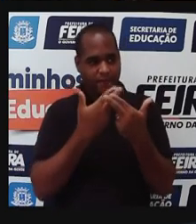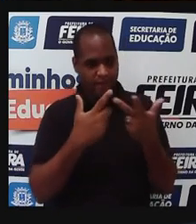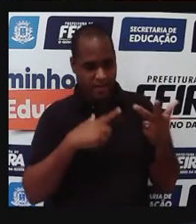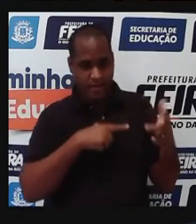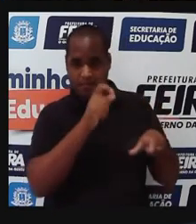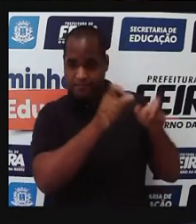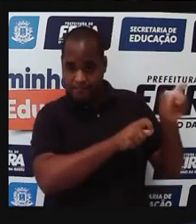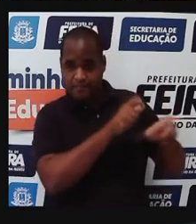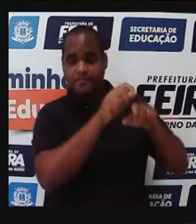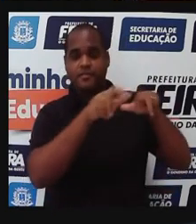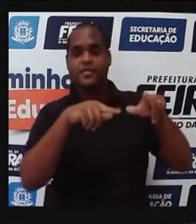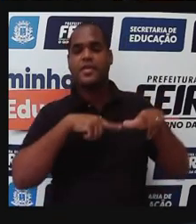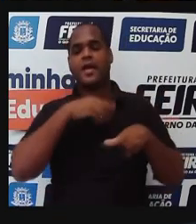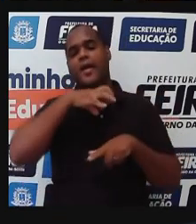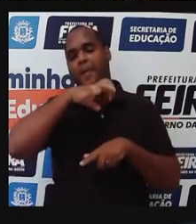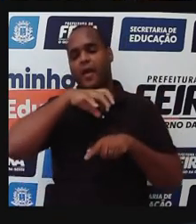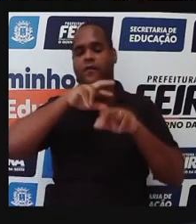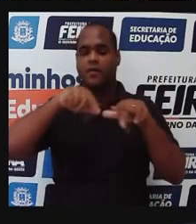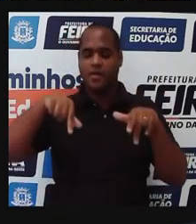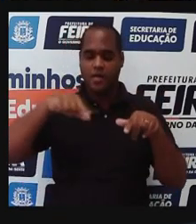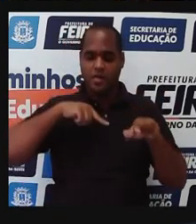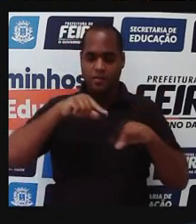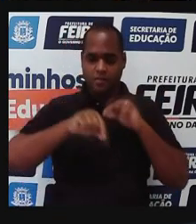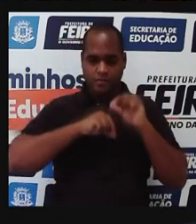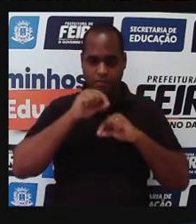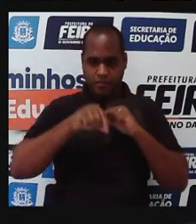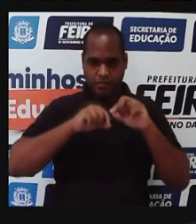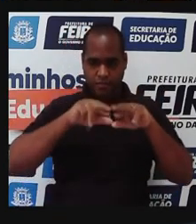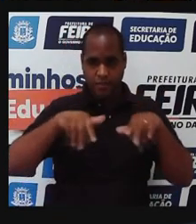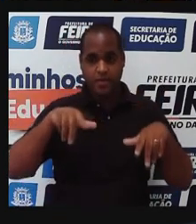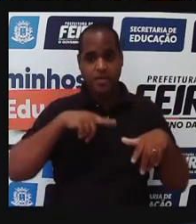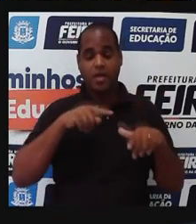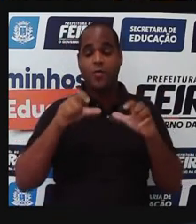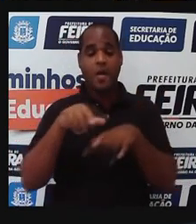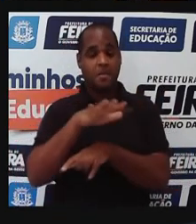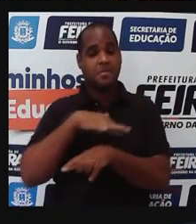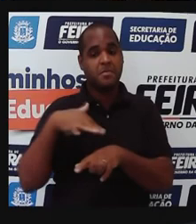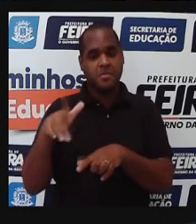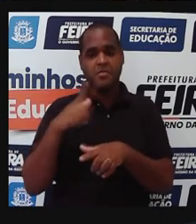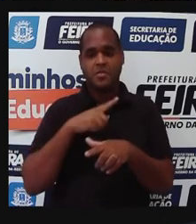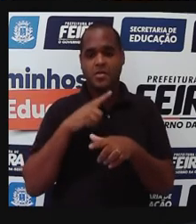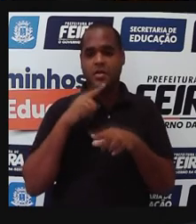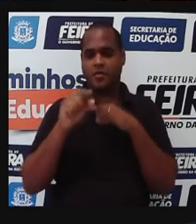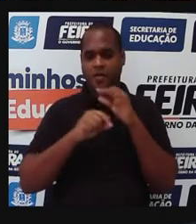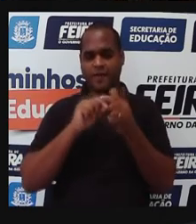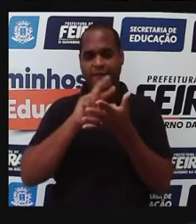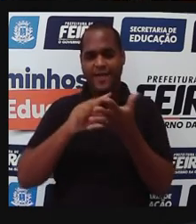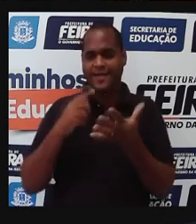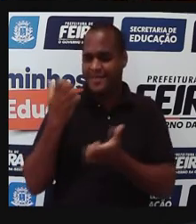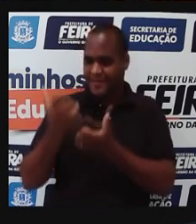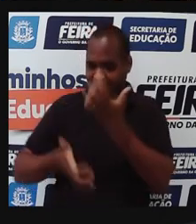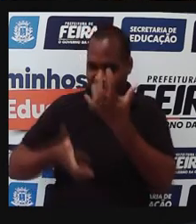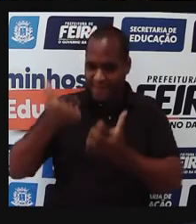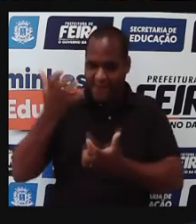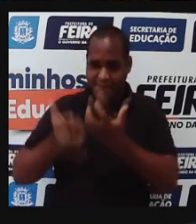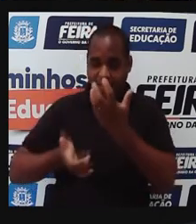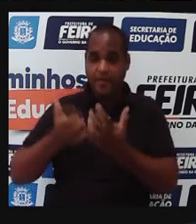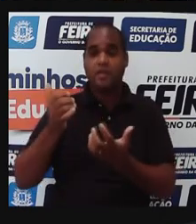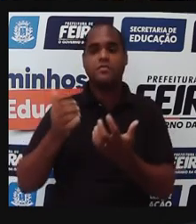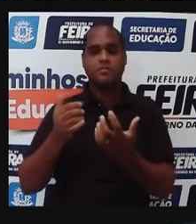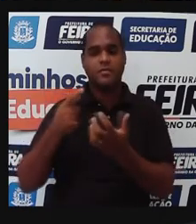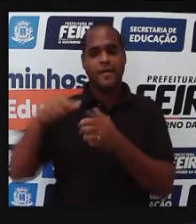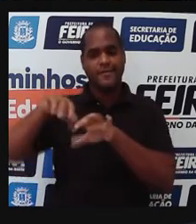indivíduos, todos os animais que estavam ali naquela, naquele espaço, muitas vezes é queimado, e deixa esse